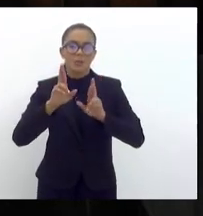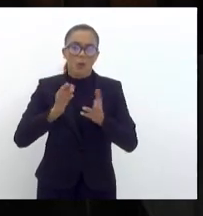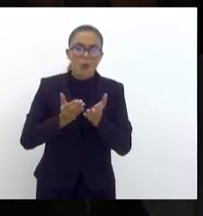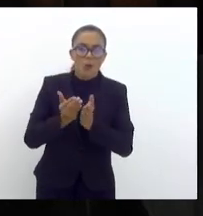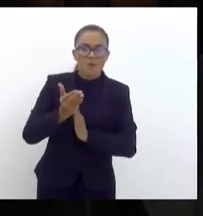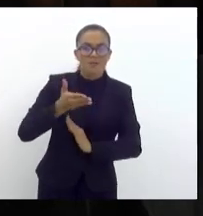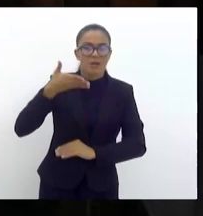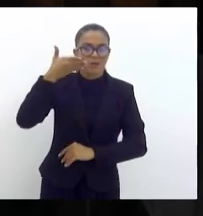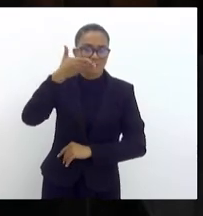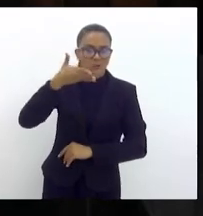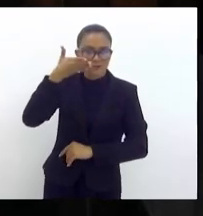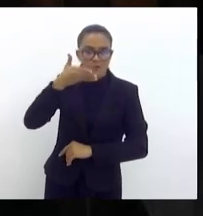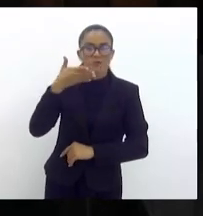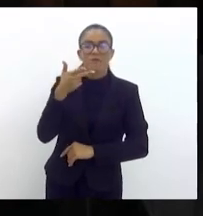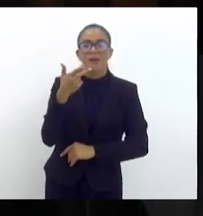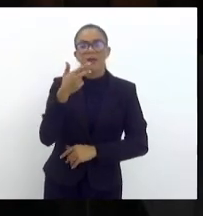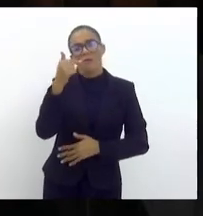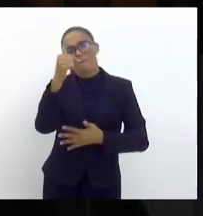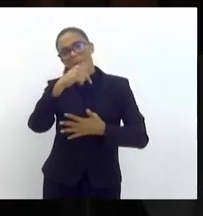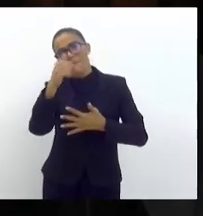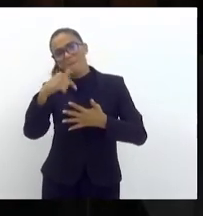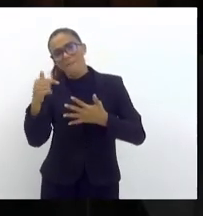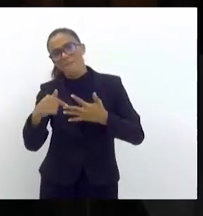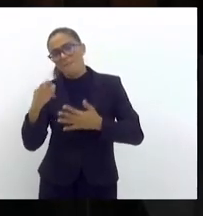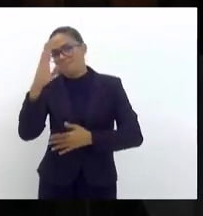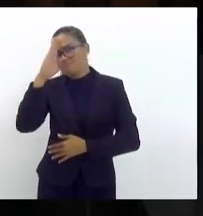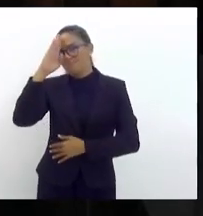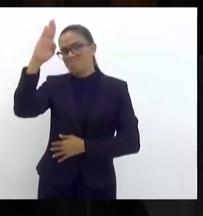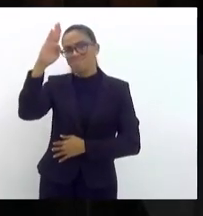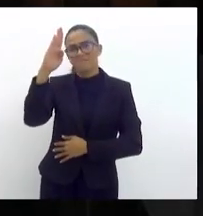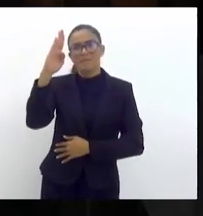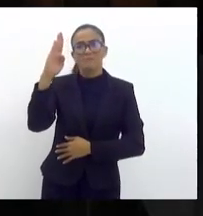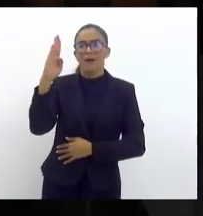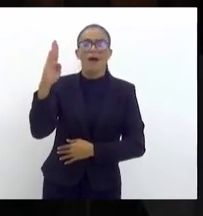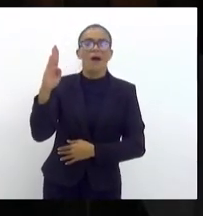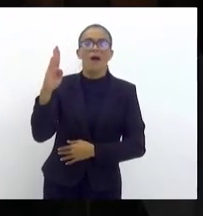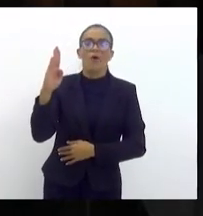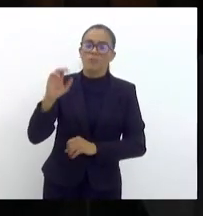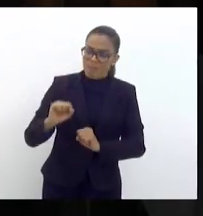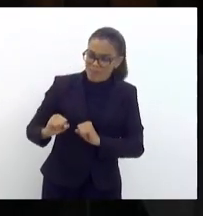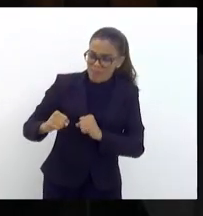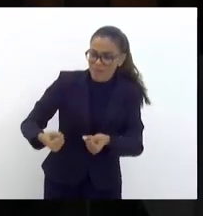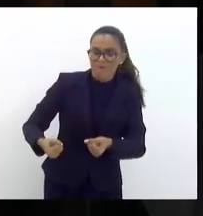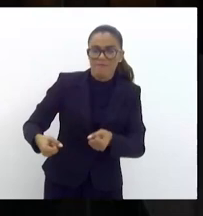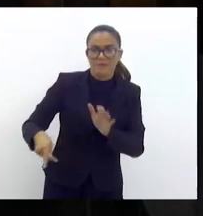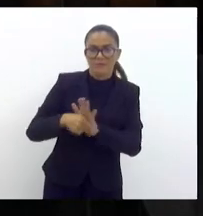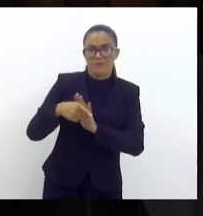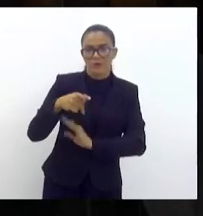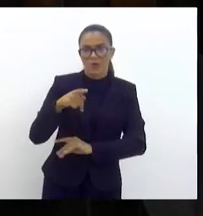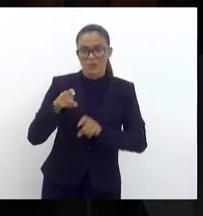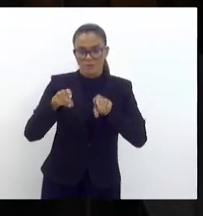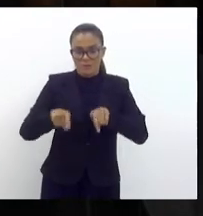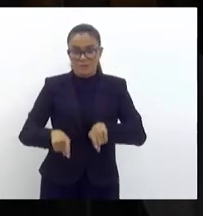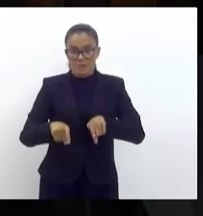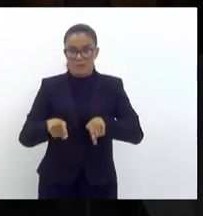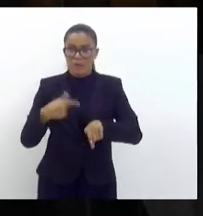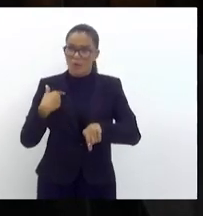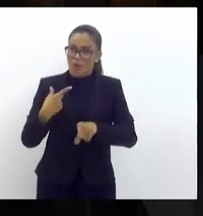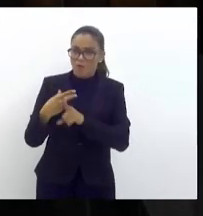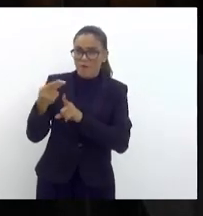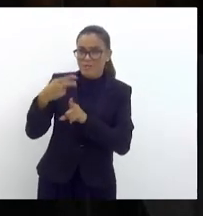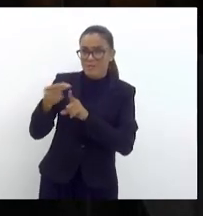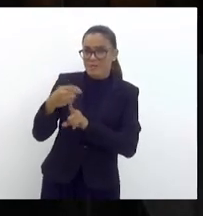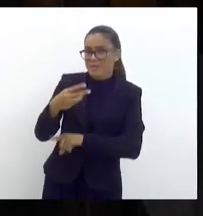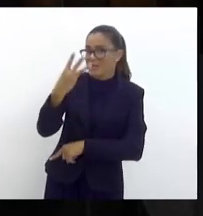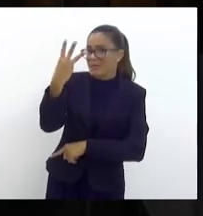uma das principais bandeiras do nosso mandato. Vereador de três mandatos na cidade de